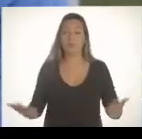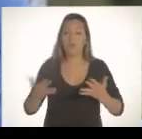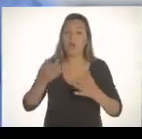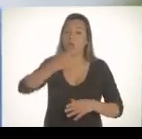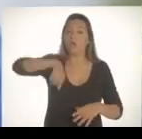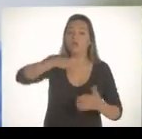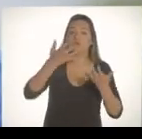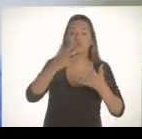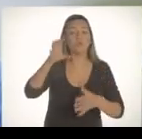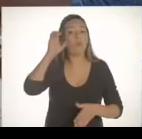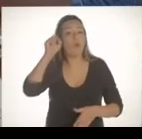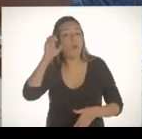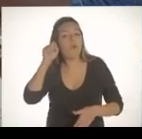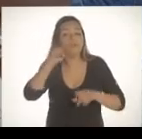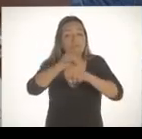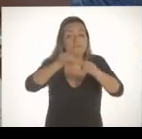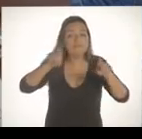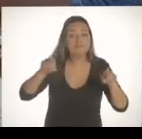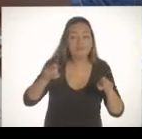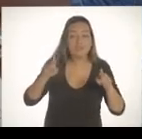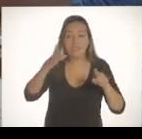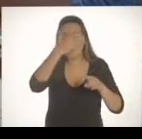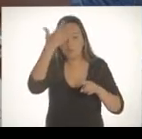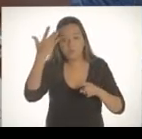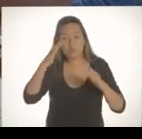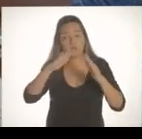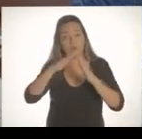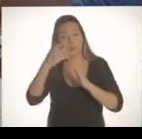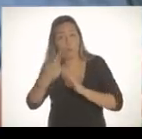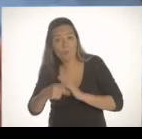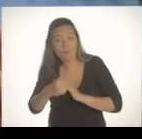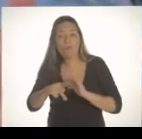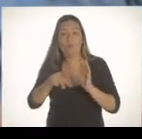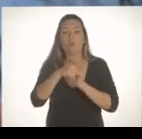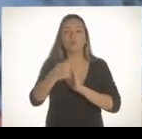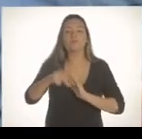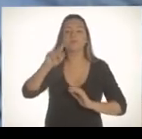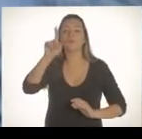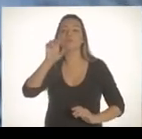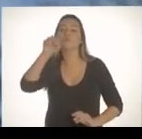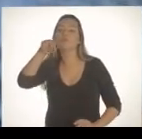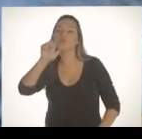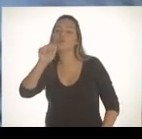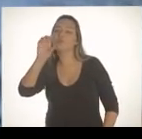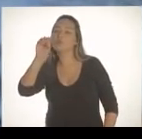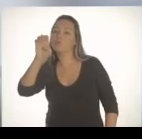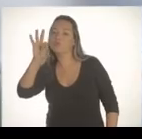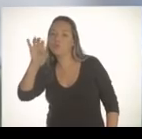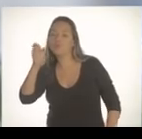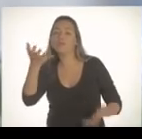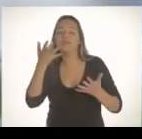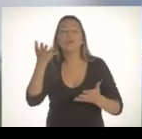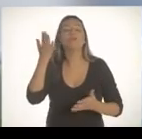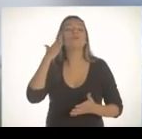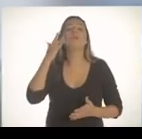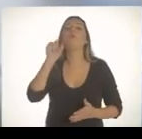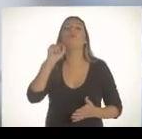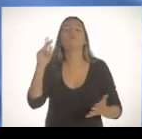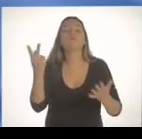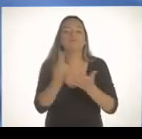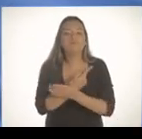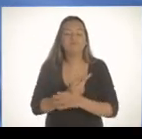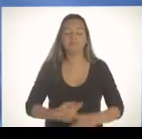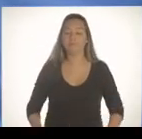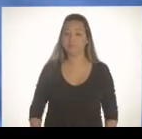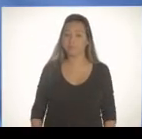A ideia é poder ouvir vocês, moradores da Zona Oeste, aqui do Rio de Janeiro, e dizer um pouco do que a gente está pensando para a cidade. Queria te perguntar o seguinte,